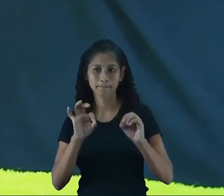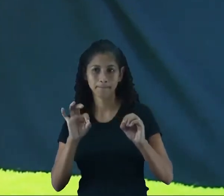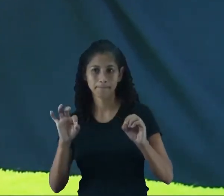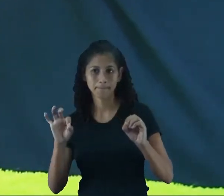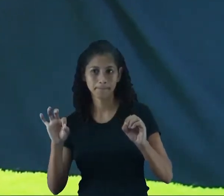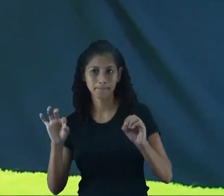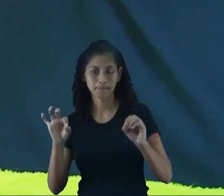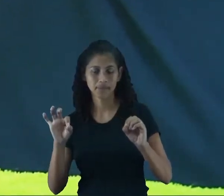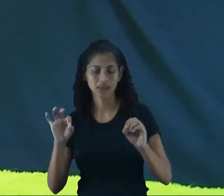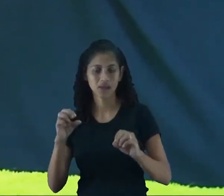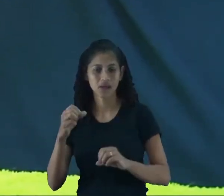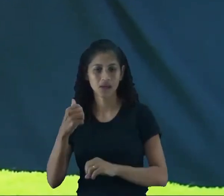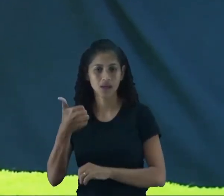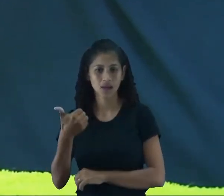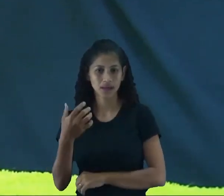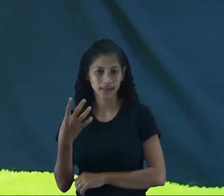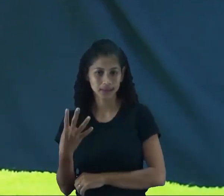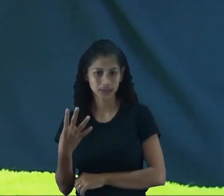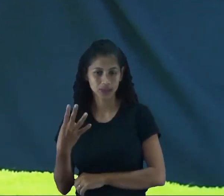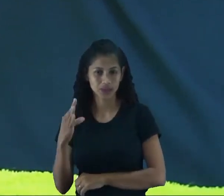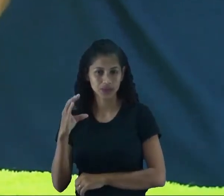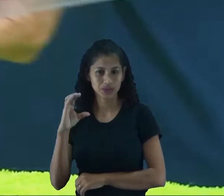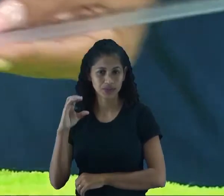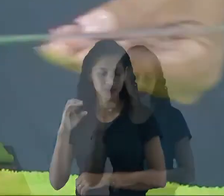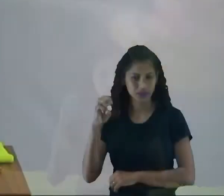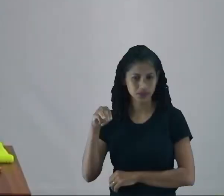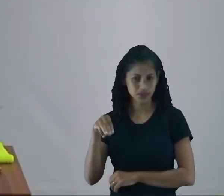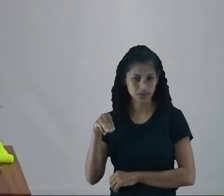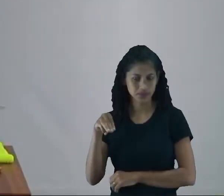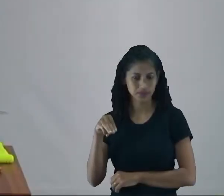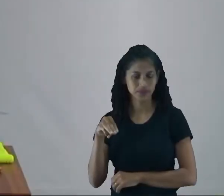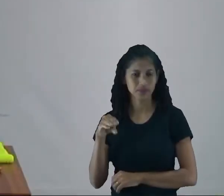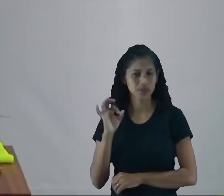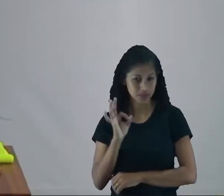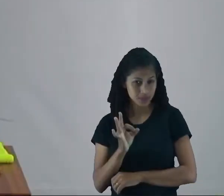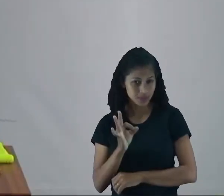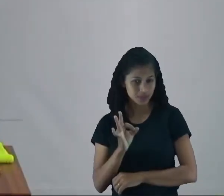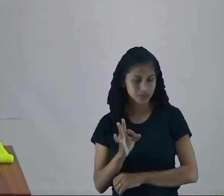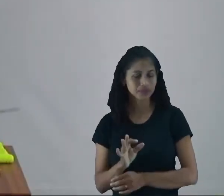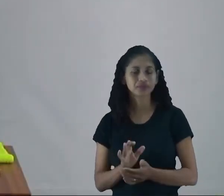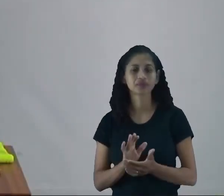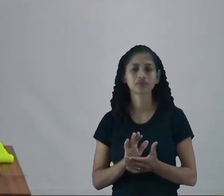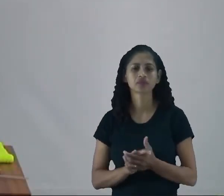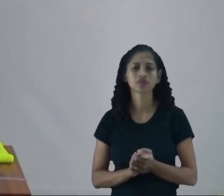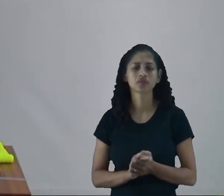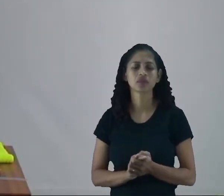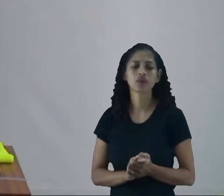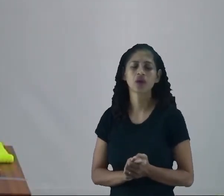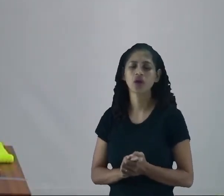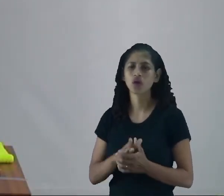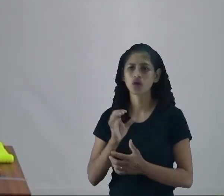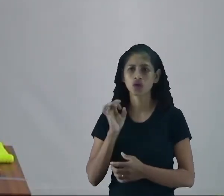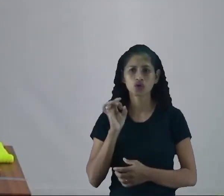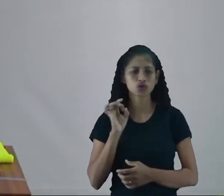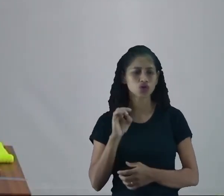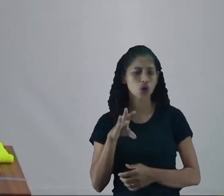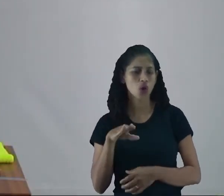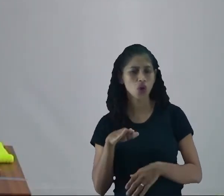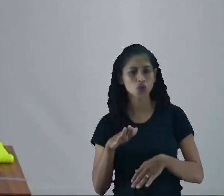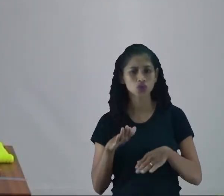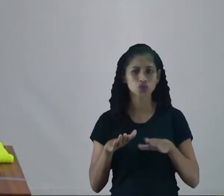centímetros, certinho? Então, mas professora, só os maleáveis eu posso medir com a fita